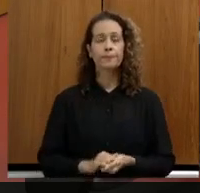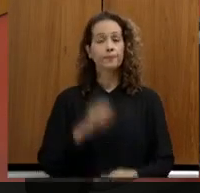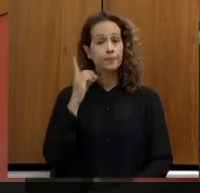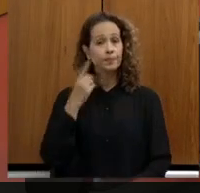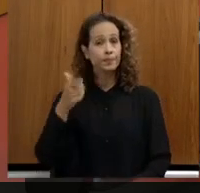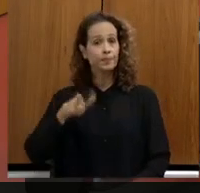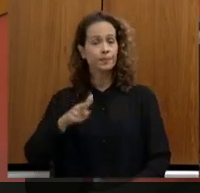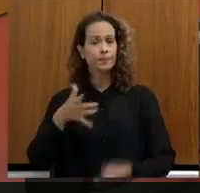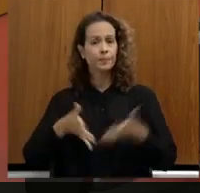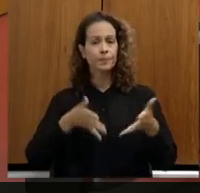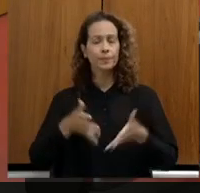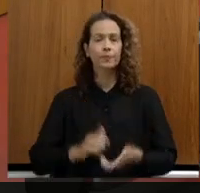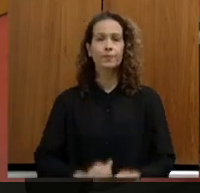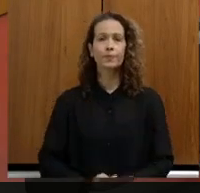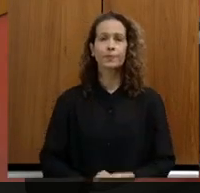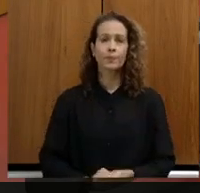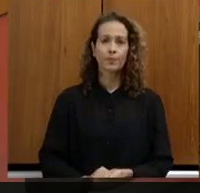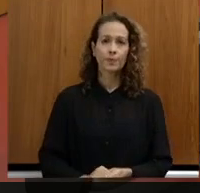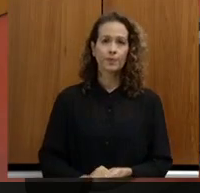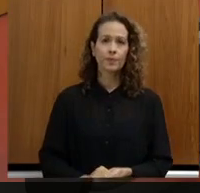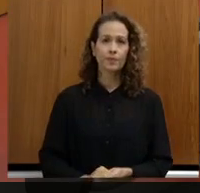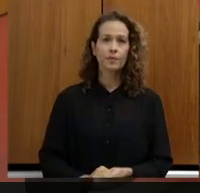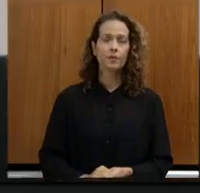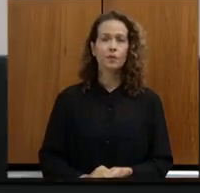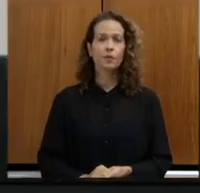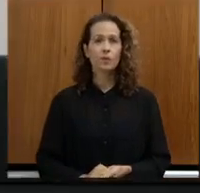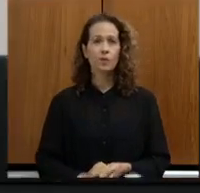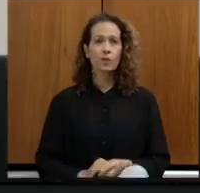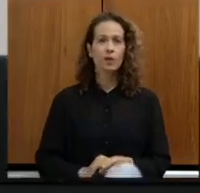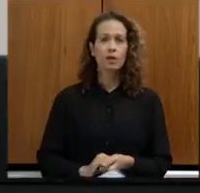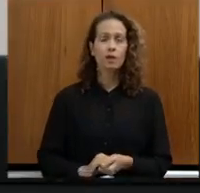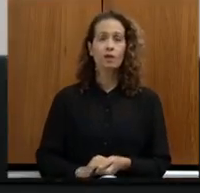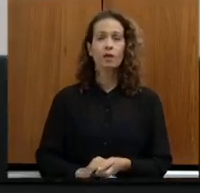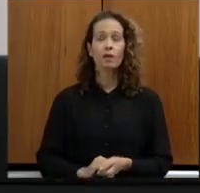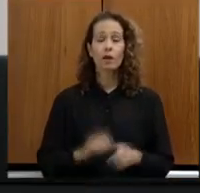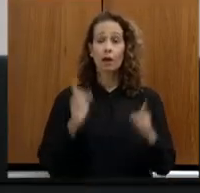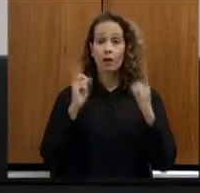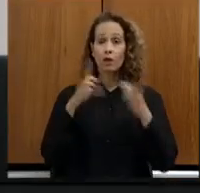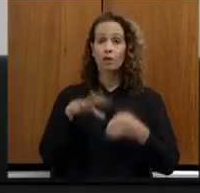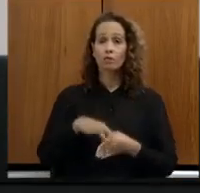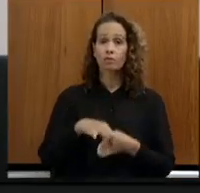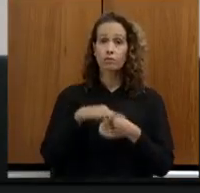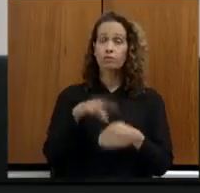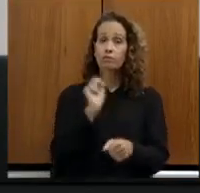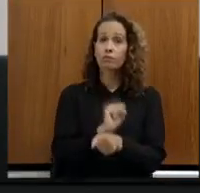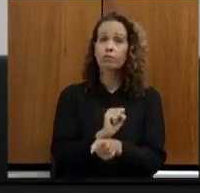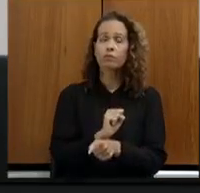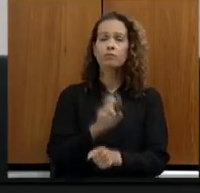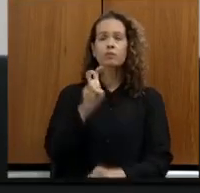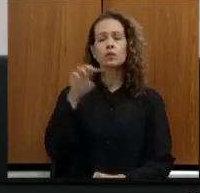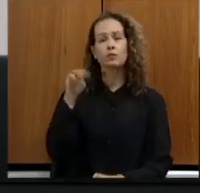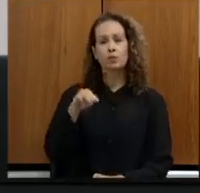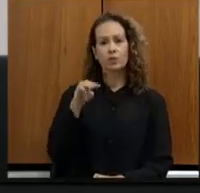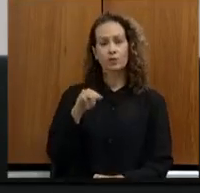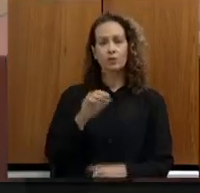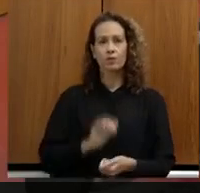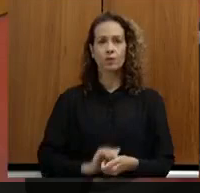Júnior eu suspendo a reunião por cinco minutos